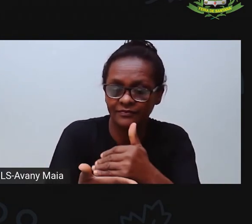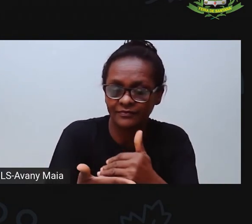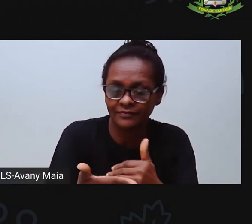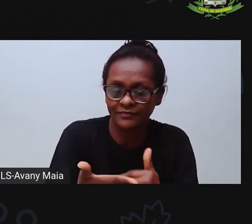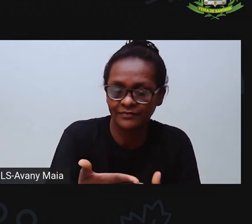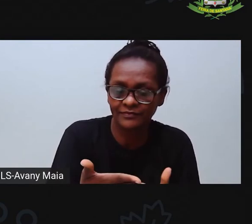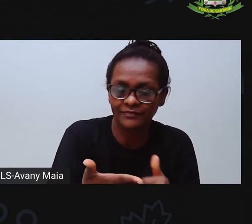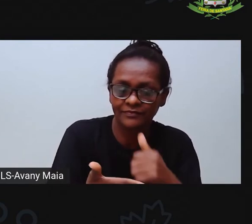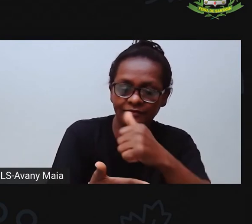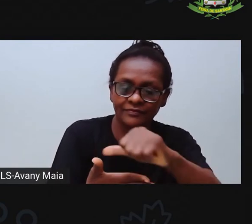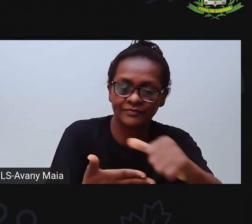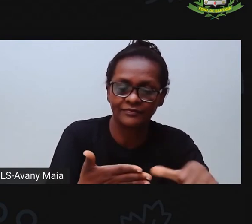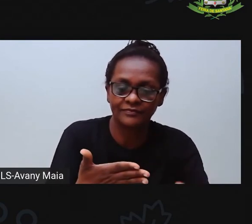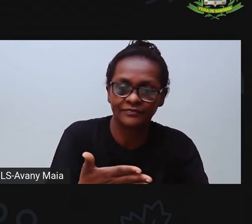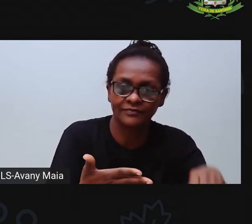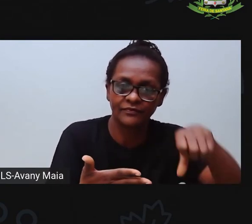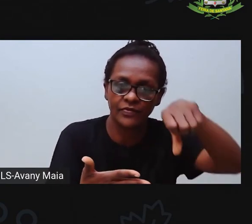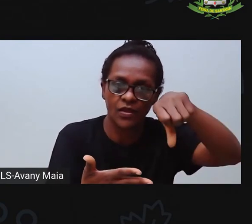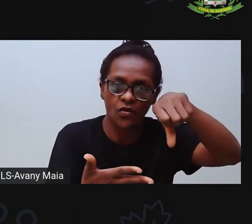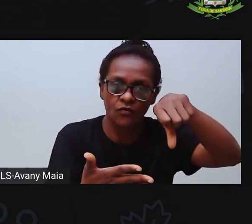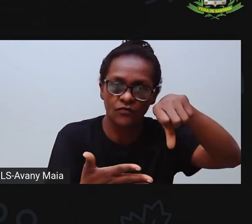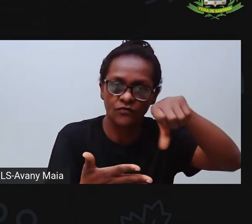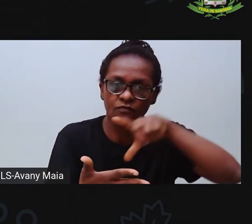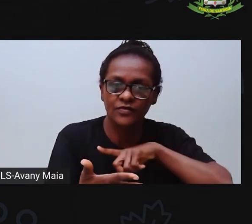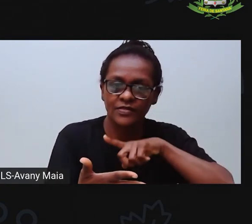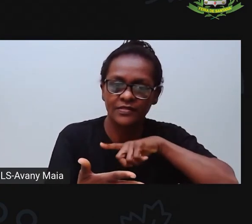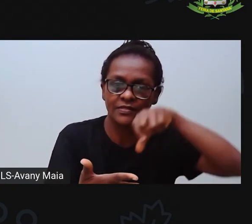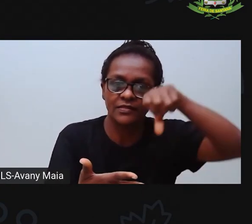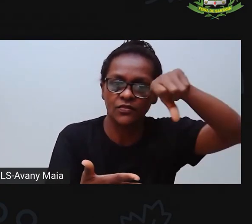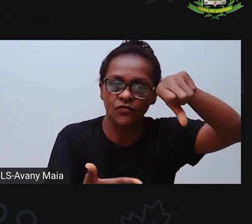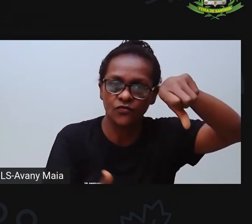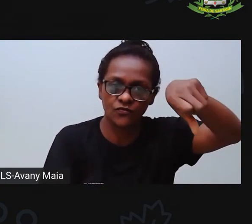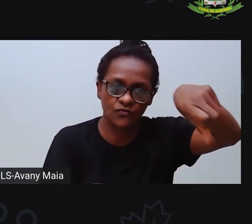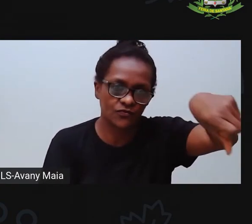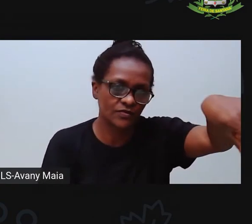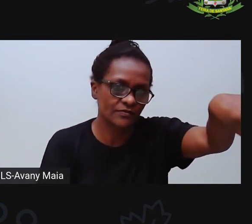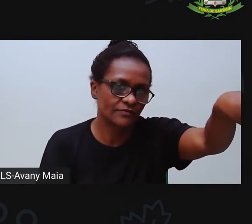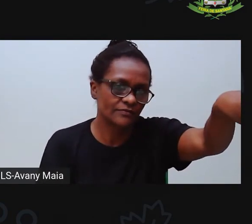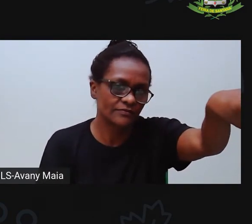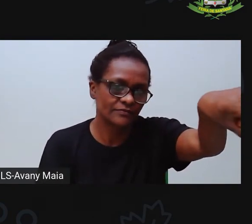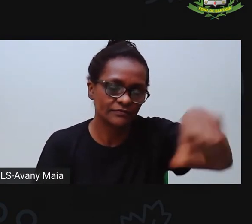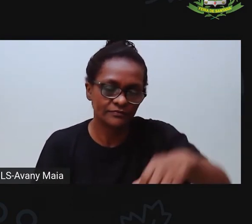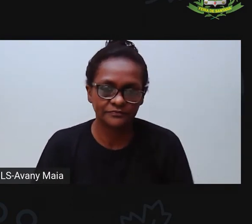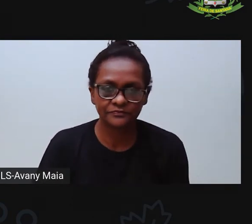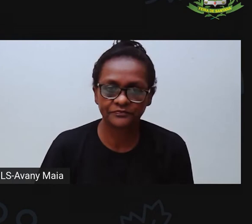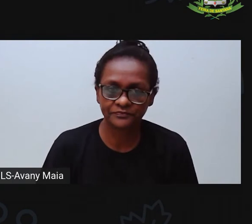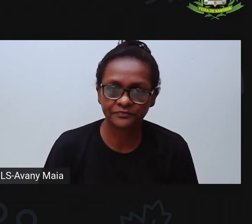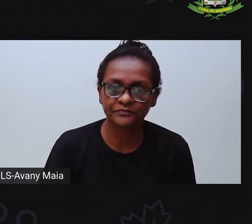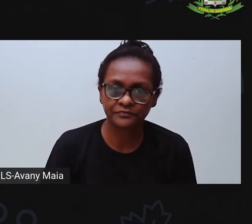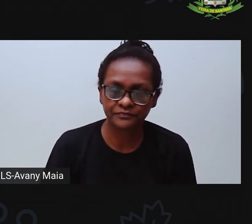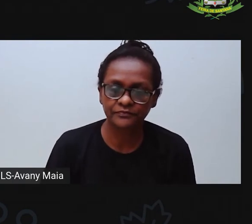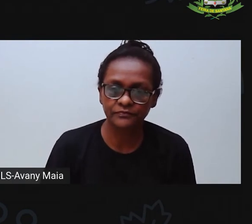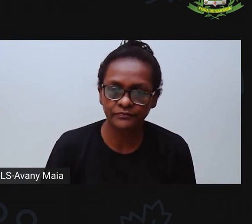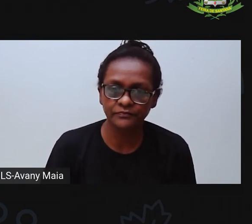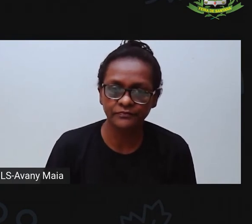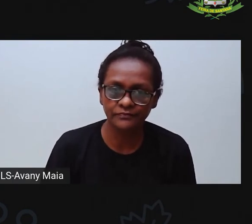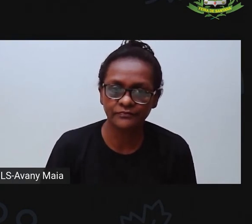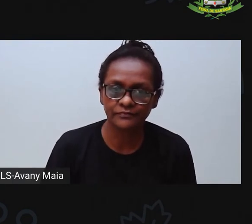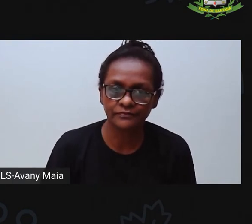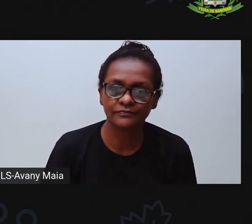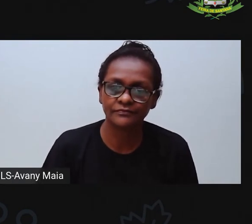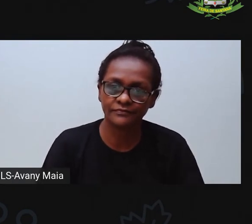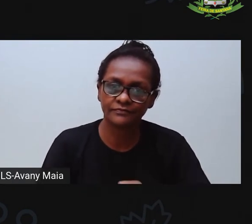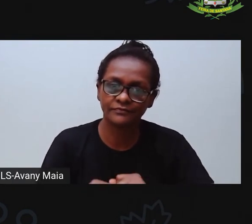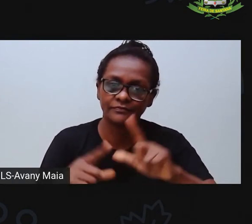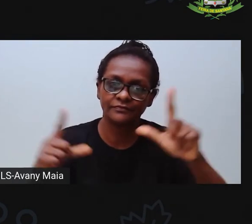Então, a Pró colocou nove brinquedos, nove brinquedos aqui na nossa lista, tá certo? Já, já o slide vai